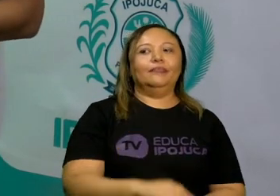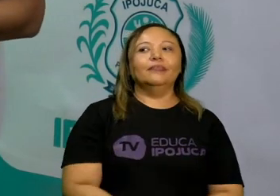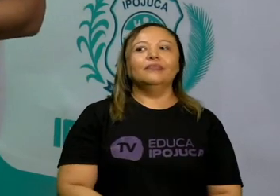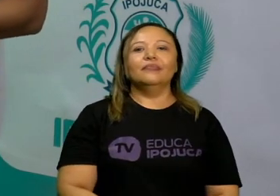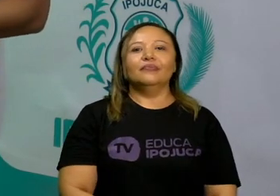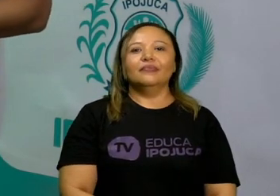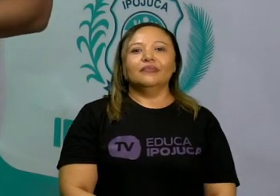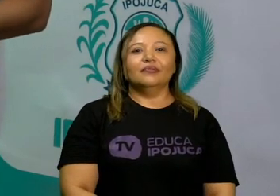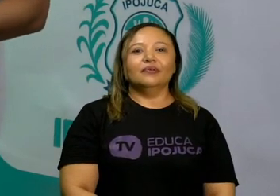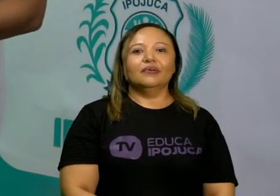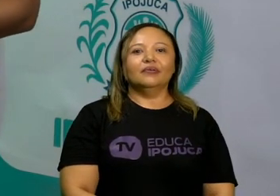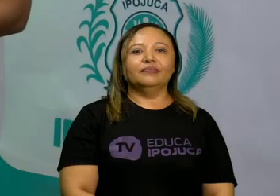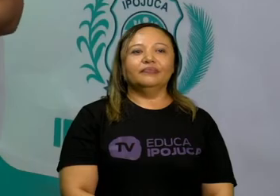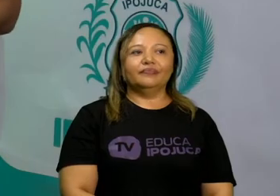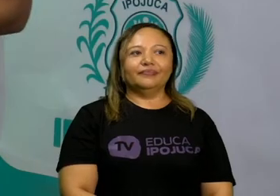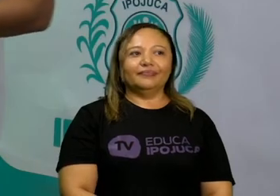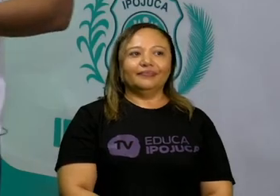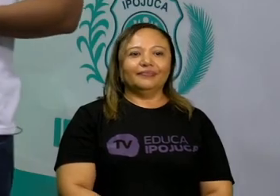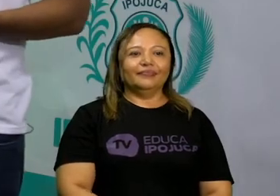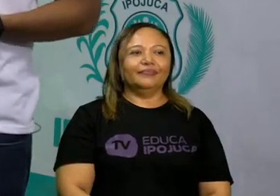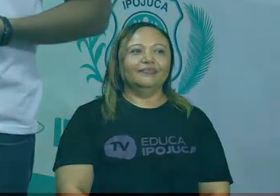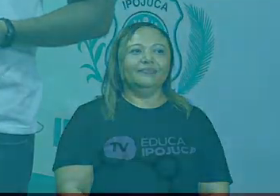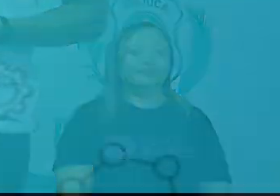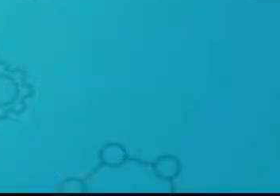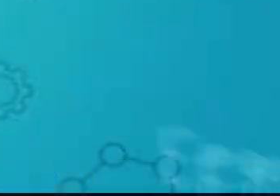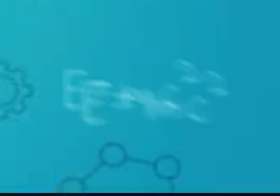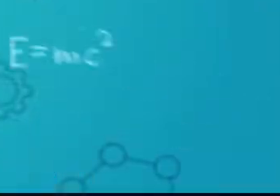a todos um excelente final de semana e até mais!